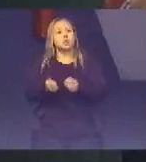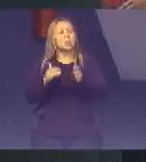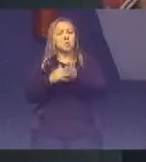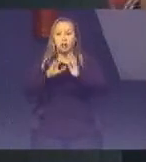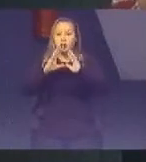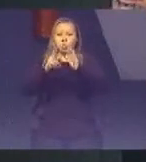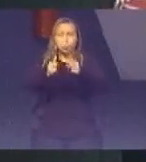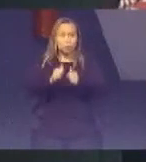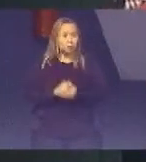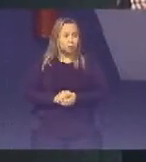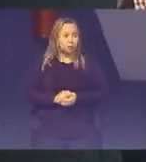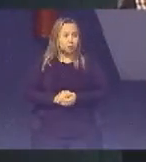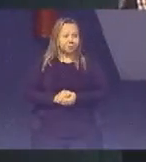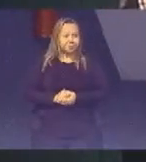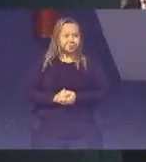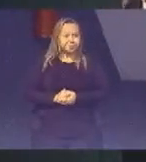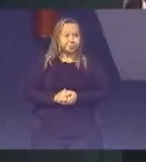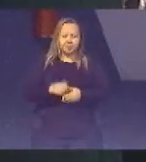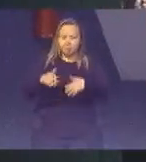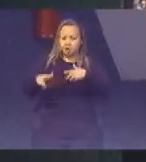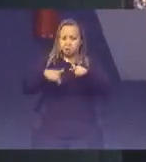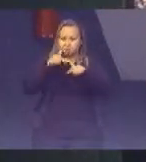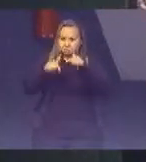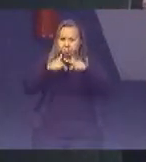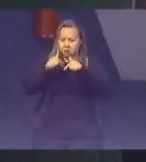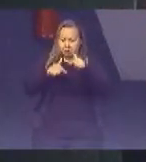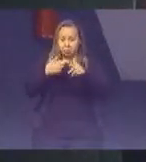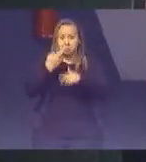fomos Movimentando Movimentando Resultado